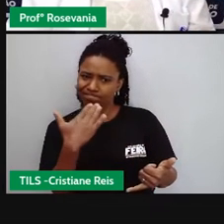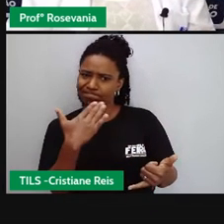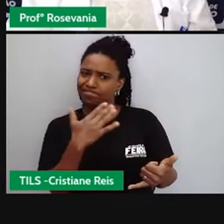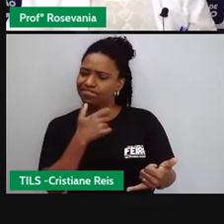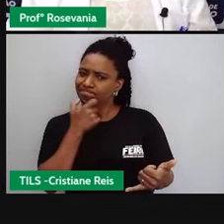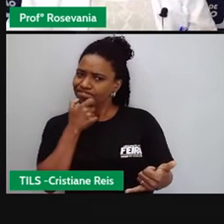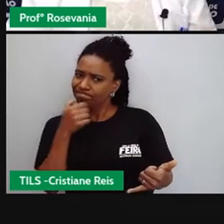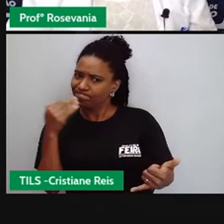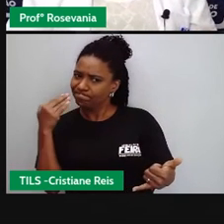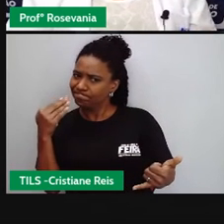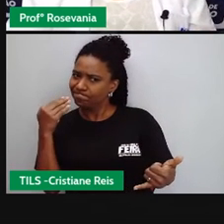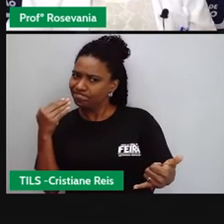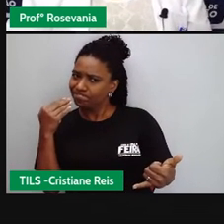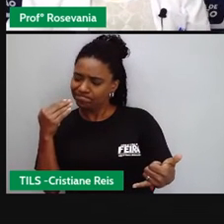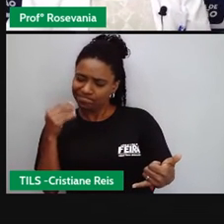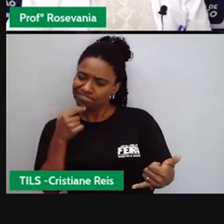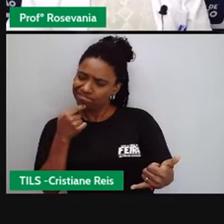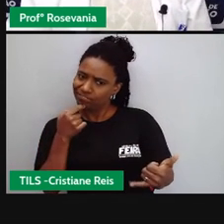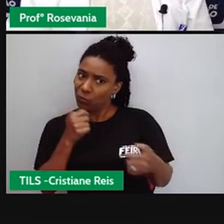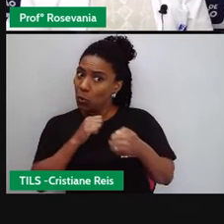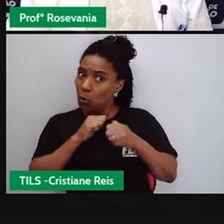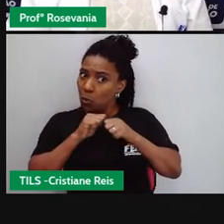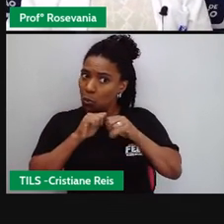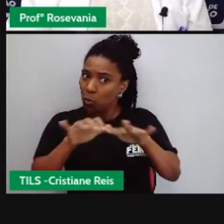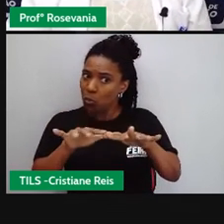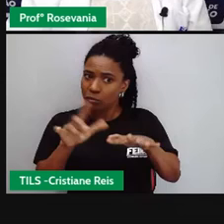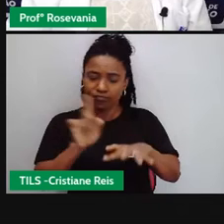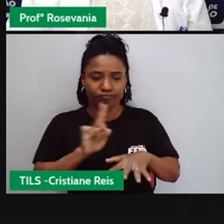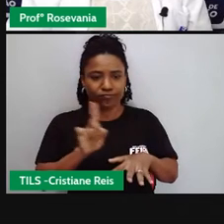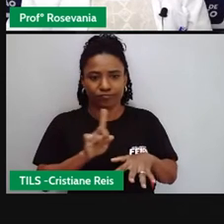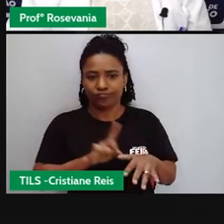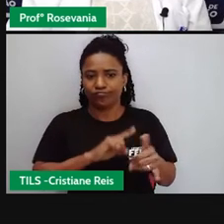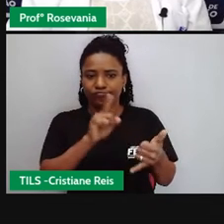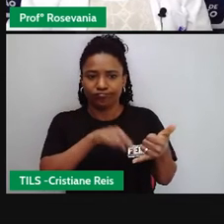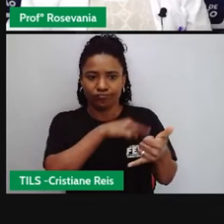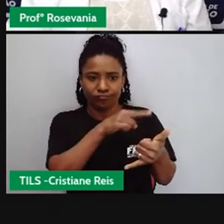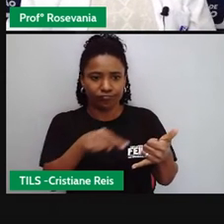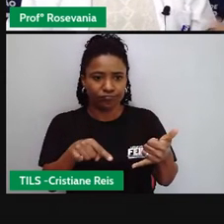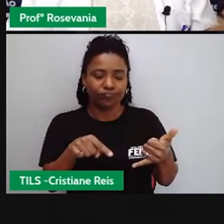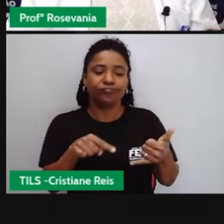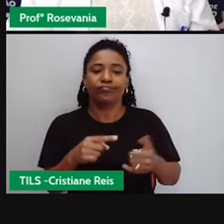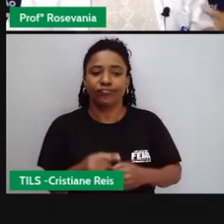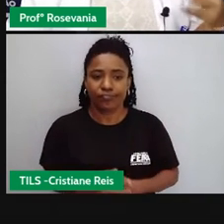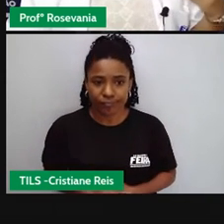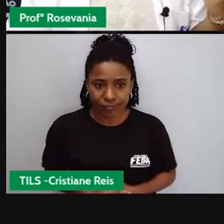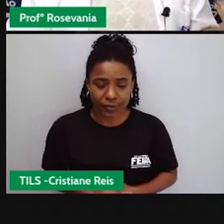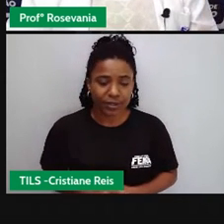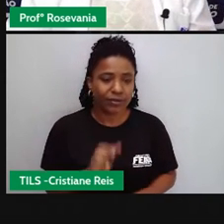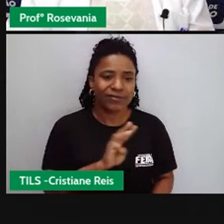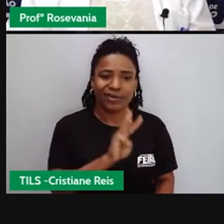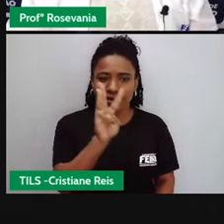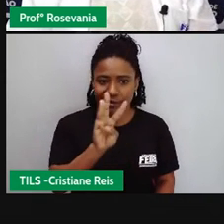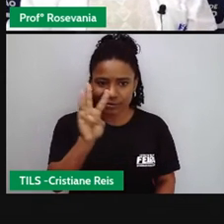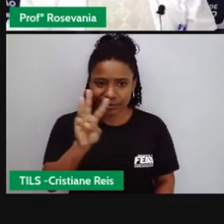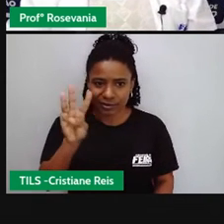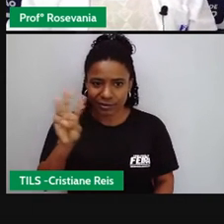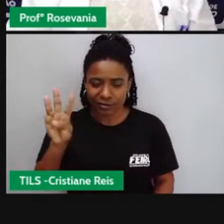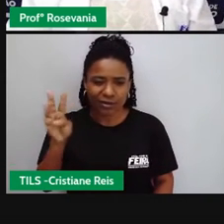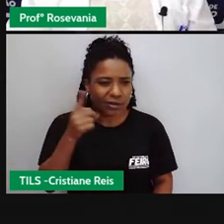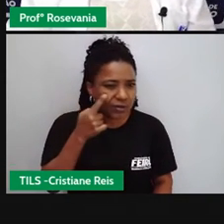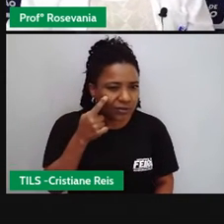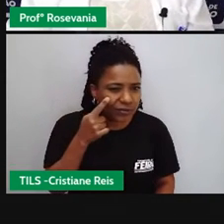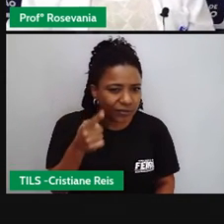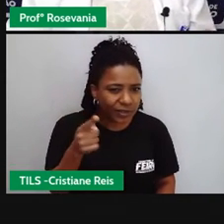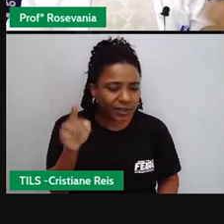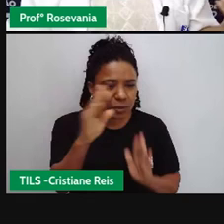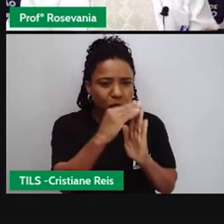divulgue, ela não saia compartilhando. Aí, eu vou observar esse site lá, né, ele tem atualização constante dos